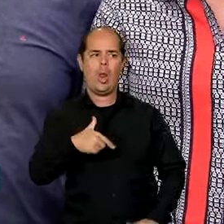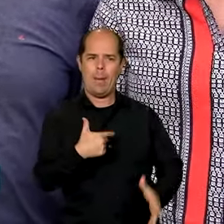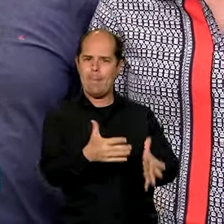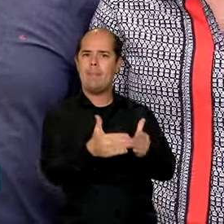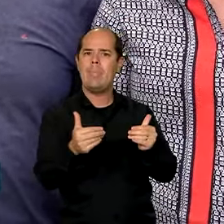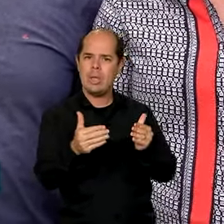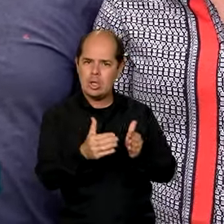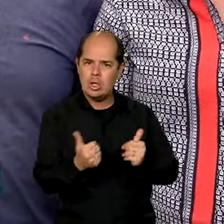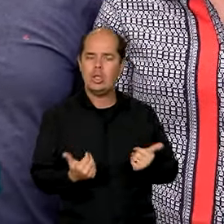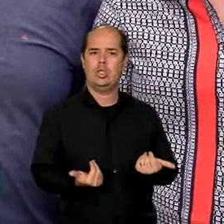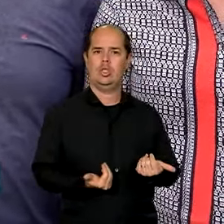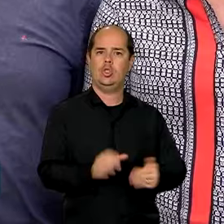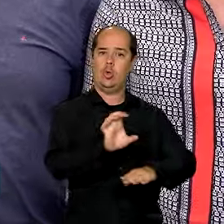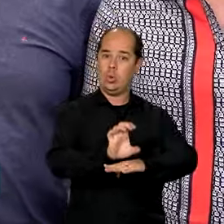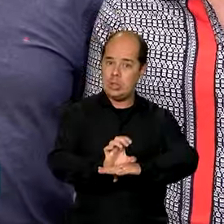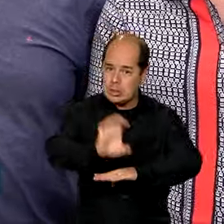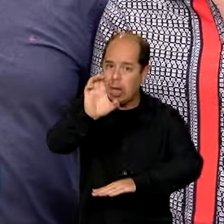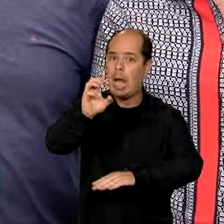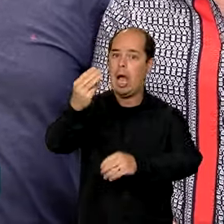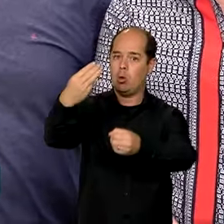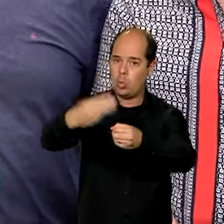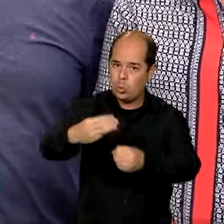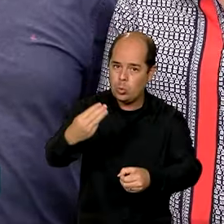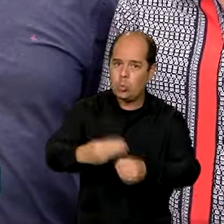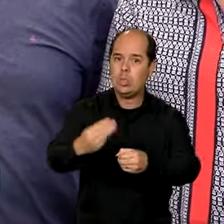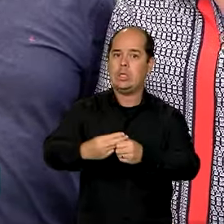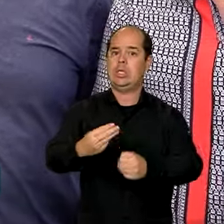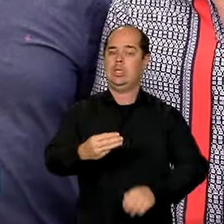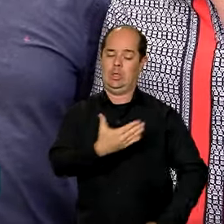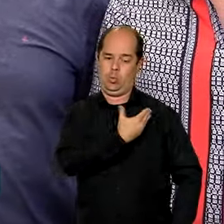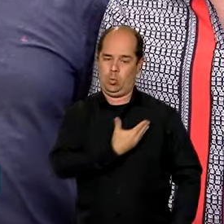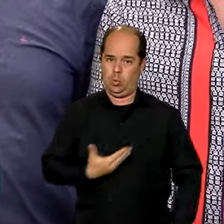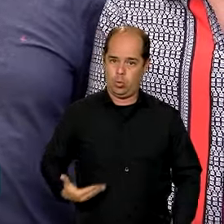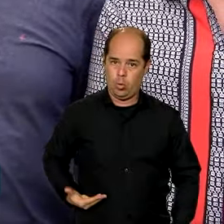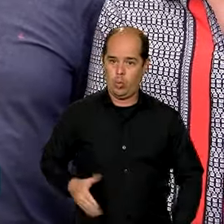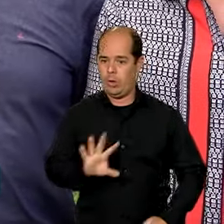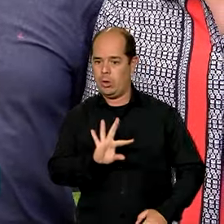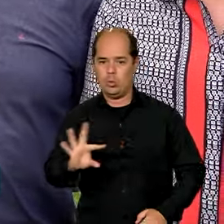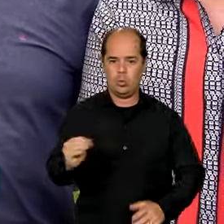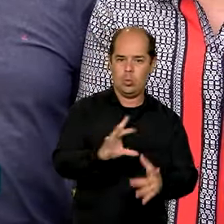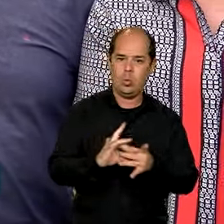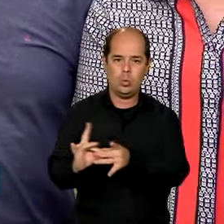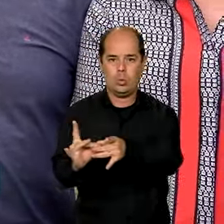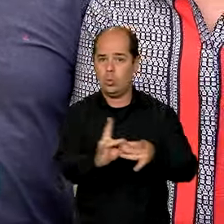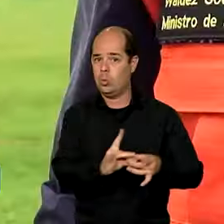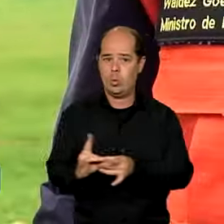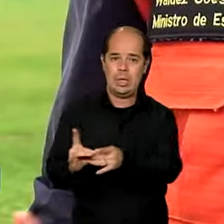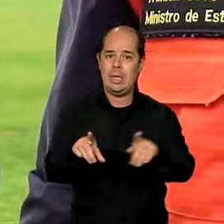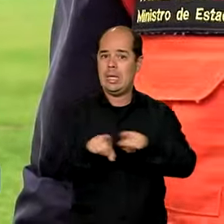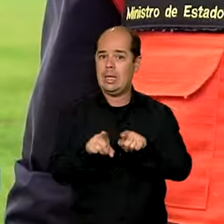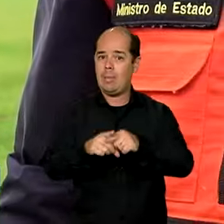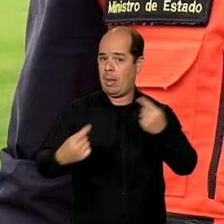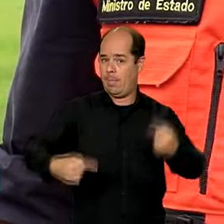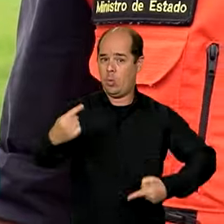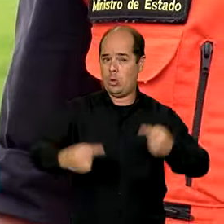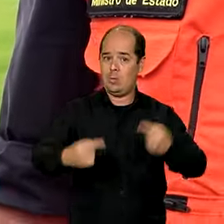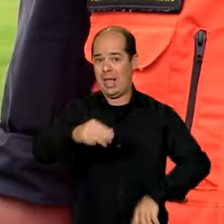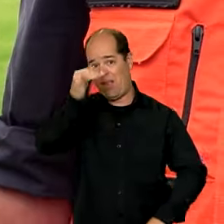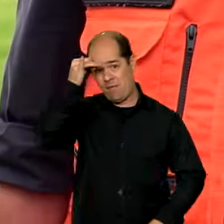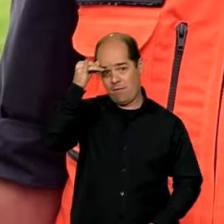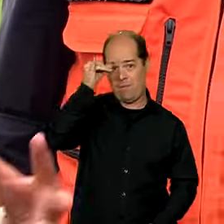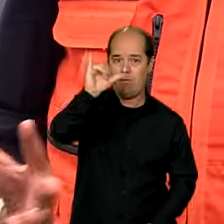governo federal, estadual e municípios. E, lógico, tratando de toda uma política também de prevenção. É um trabalho